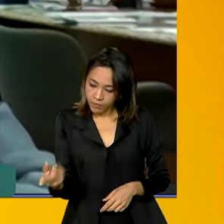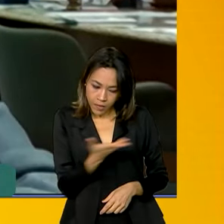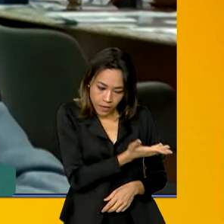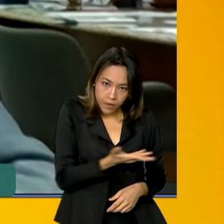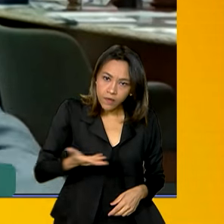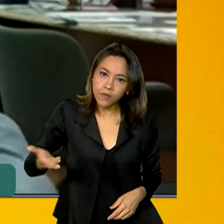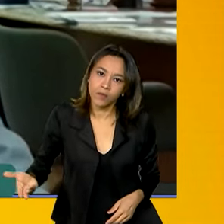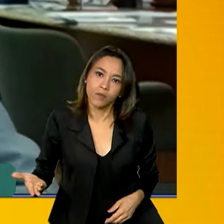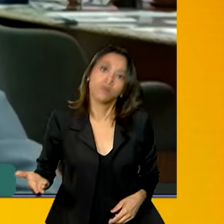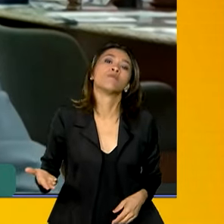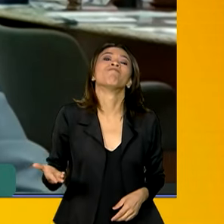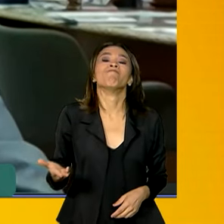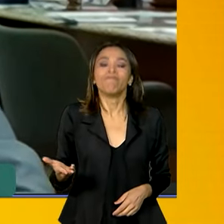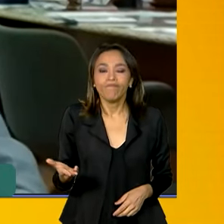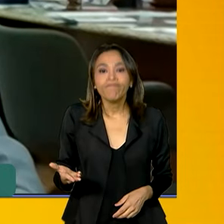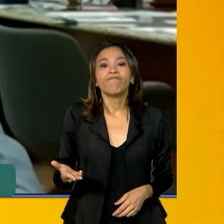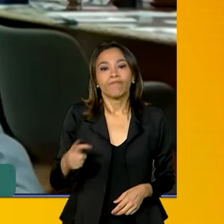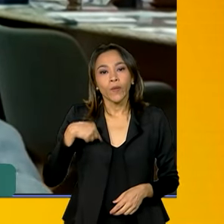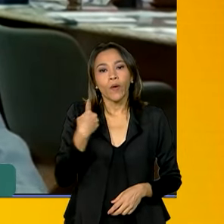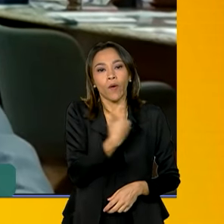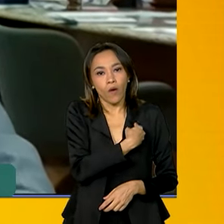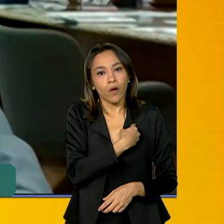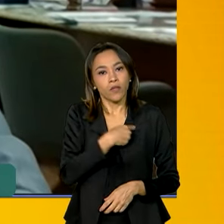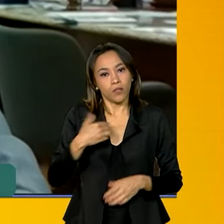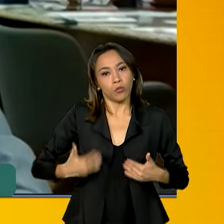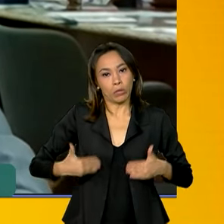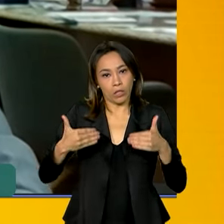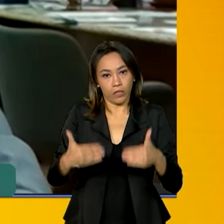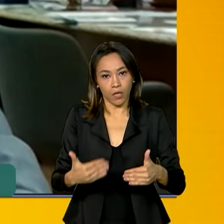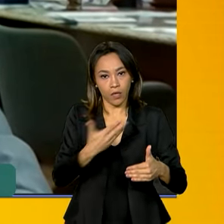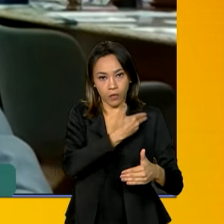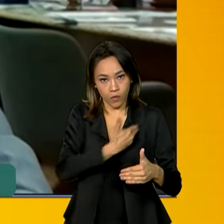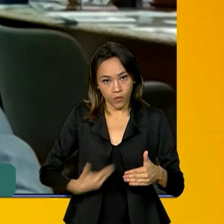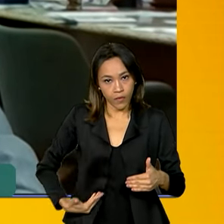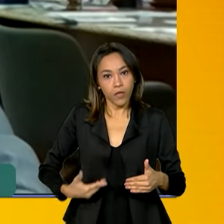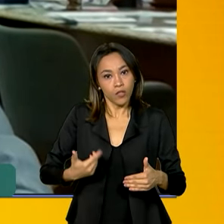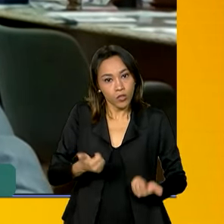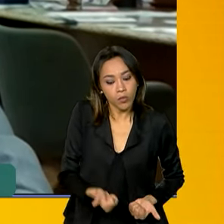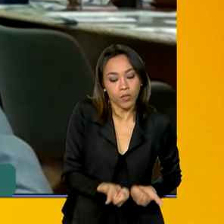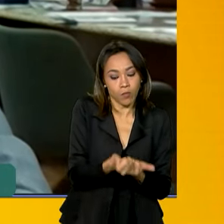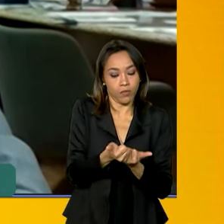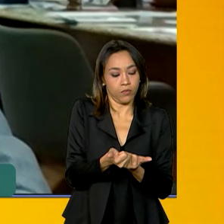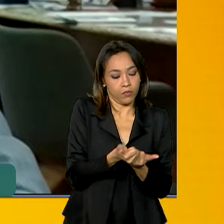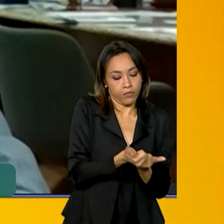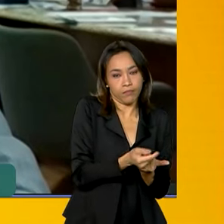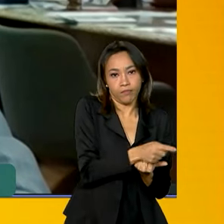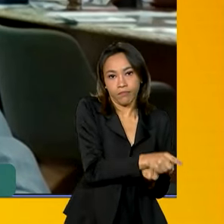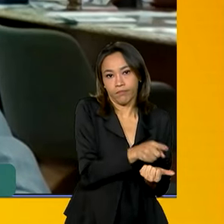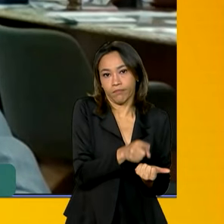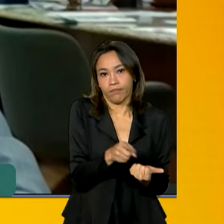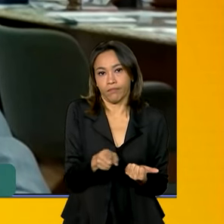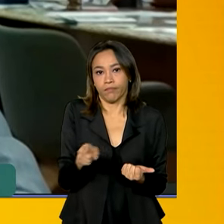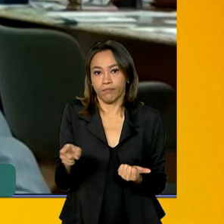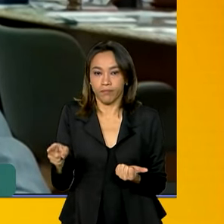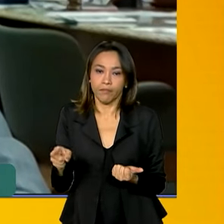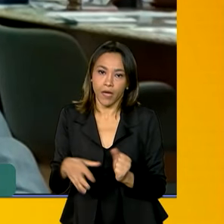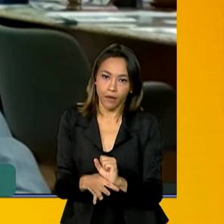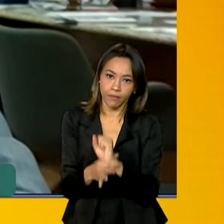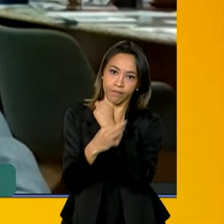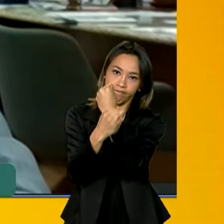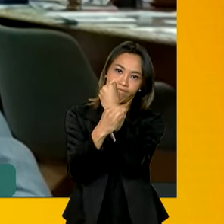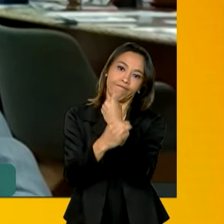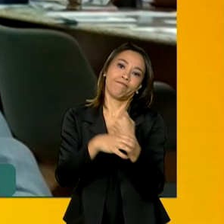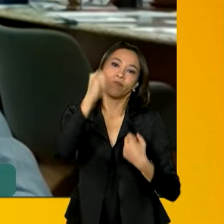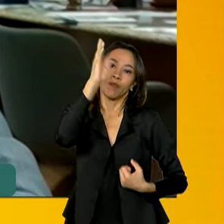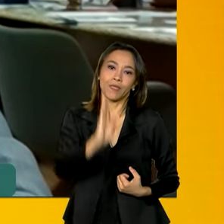estamos dando os meios para fortalecimento de cooperativas no